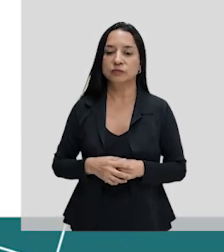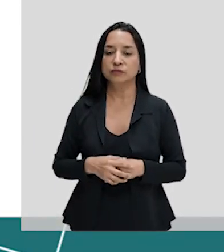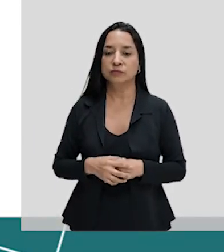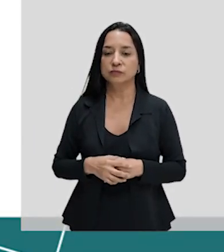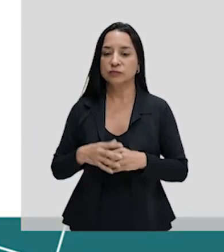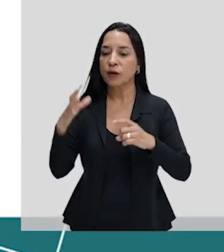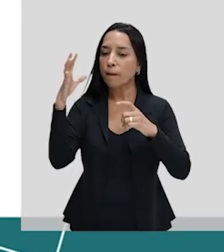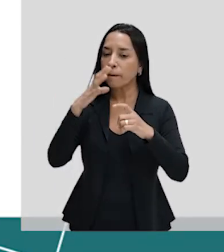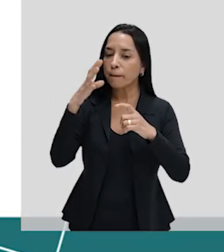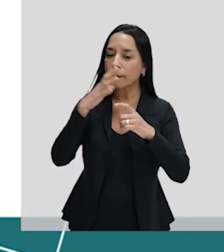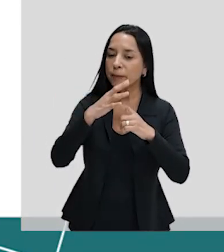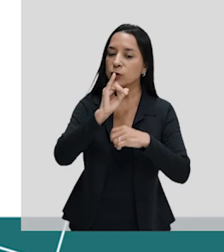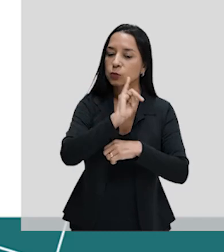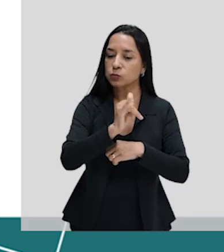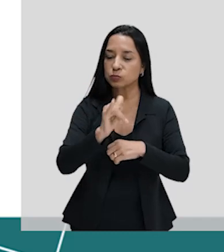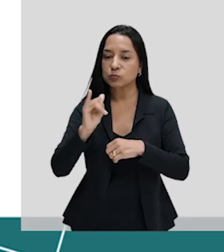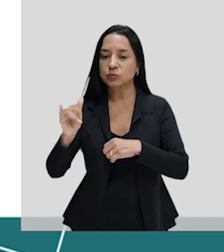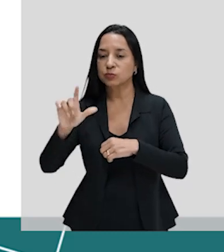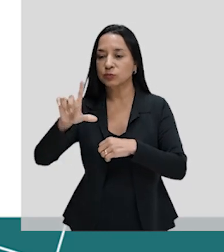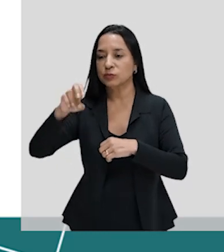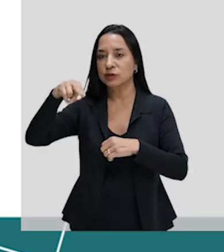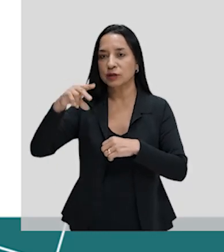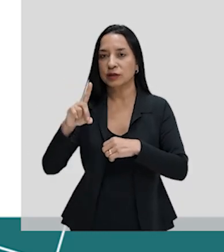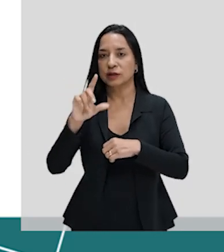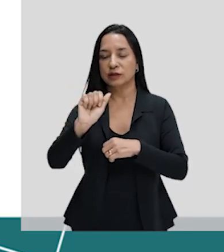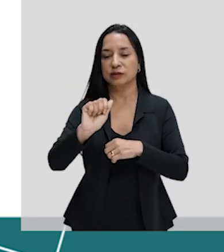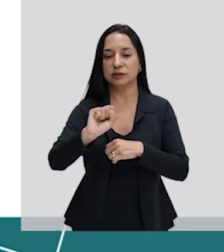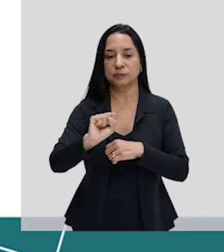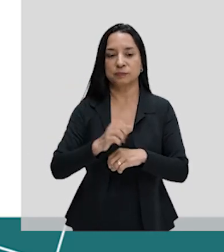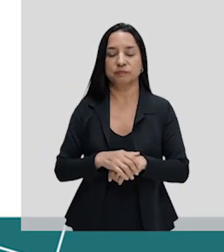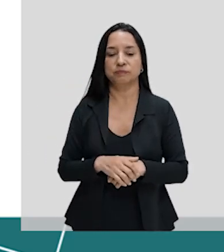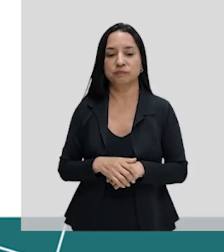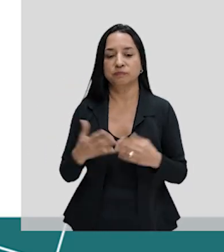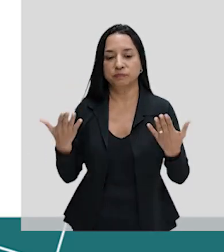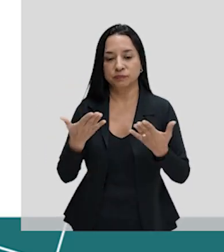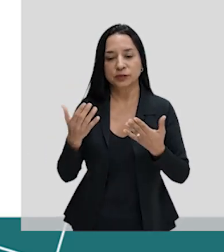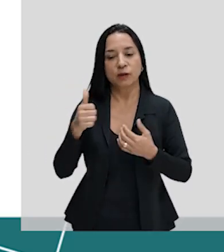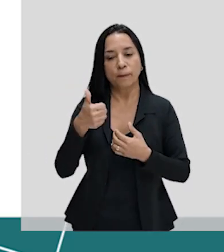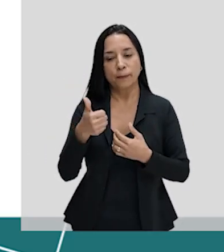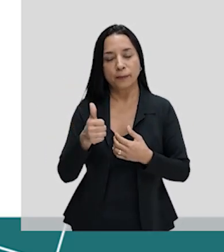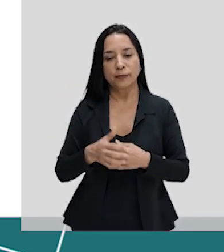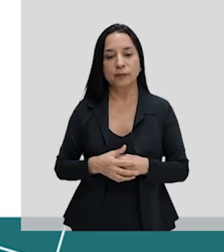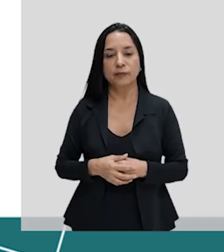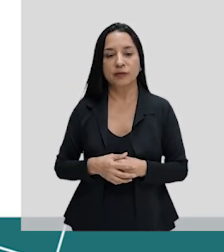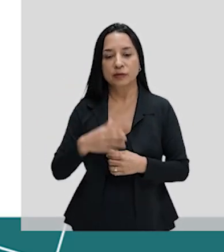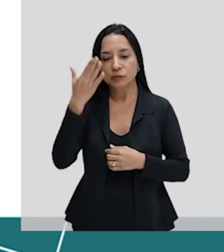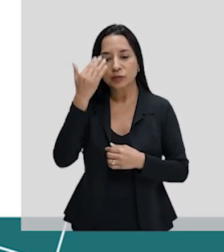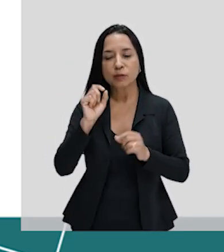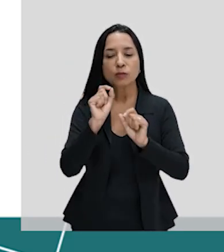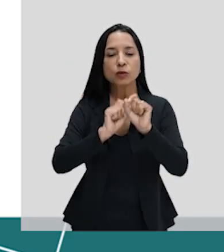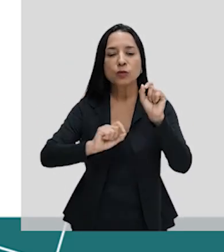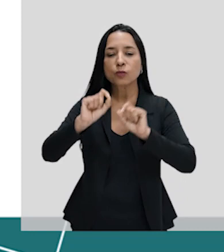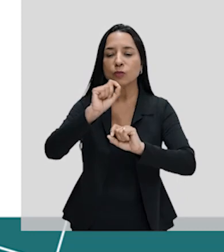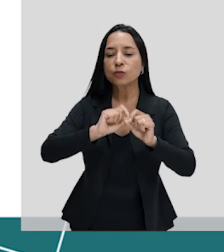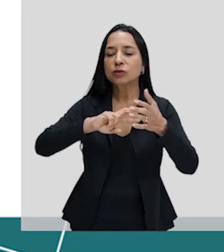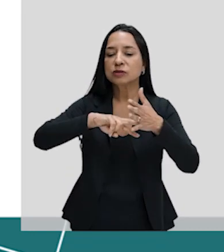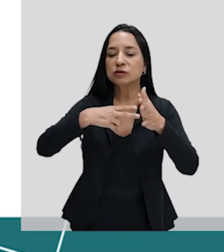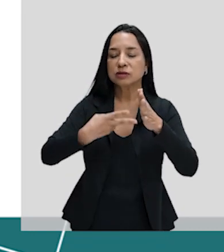mitos e lendas, mitos e legendas. Então, vamos primeiro saber o que é uma lenda,